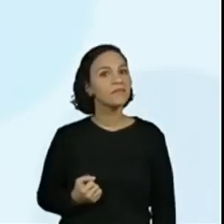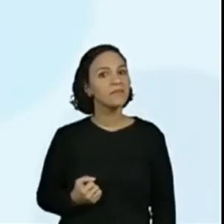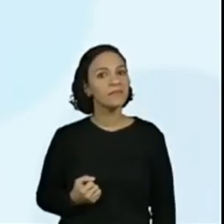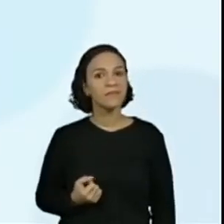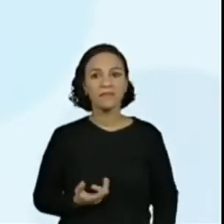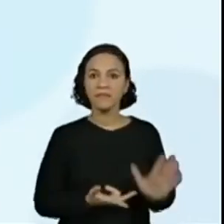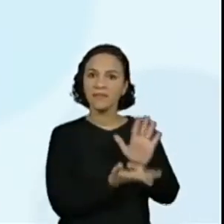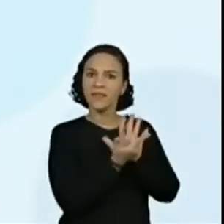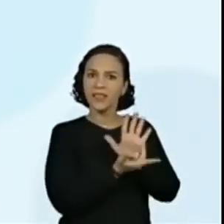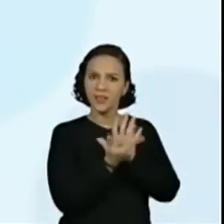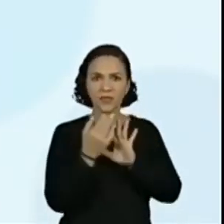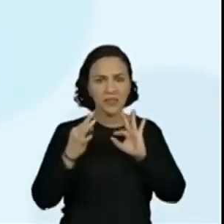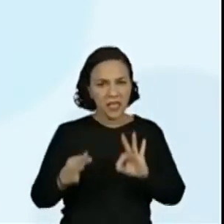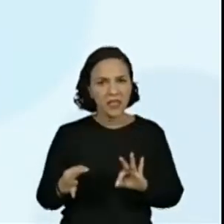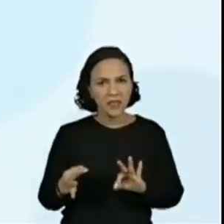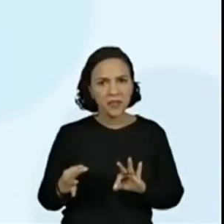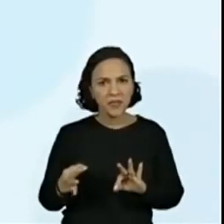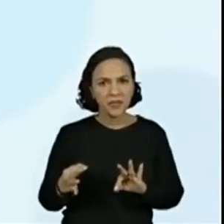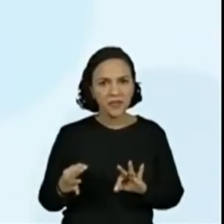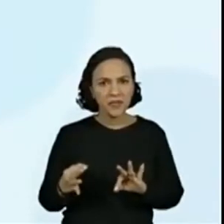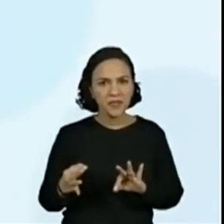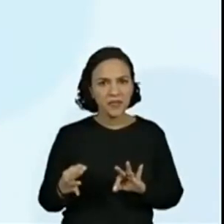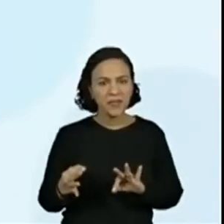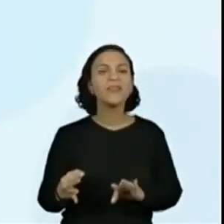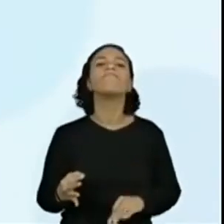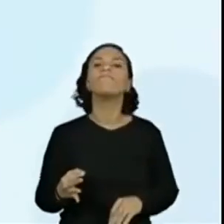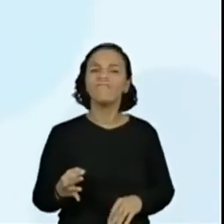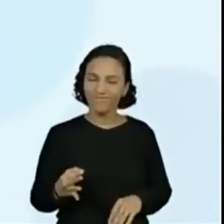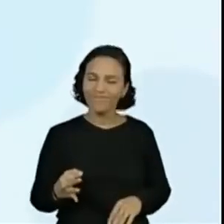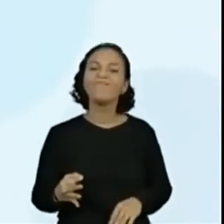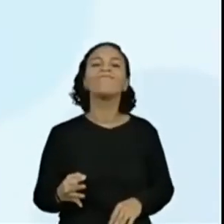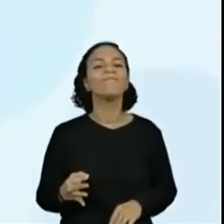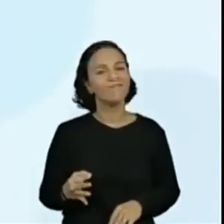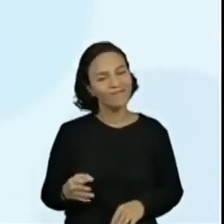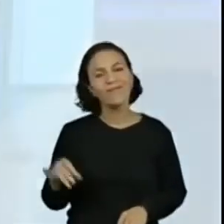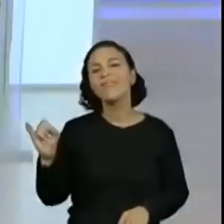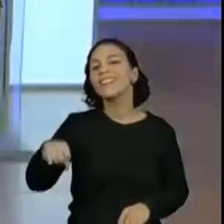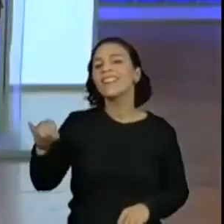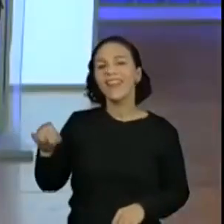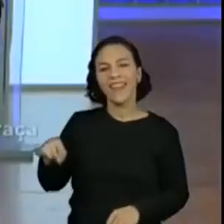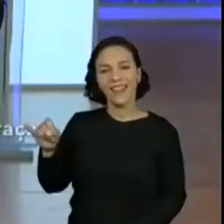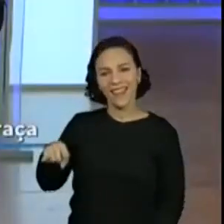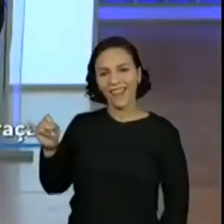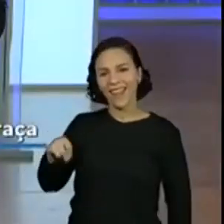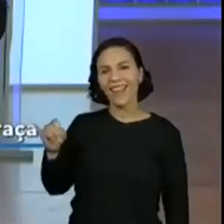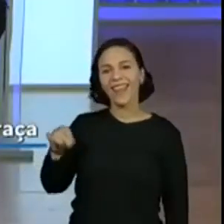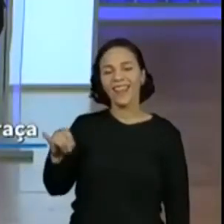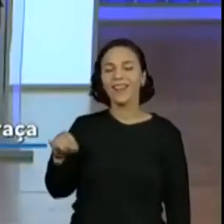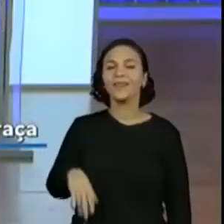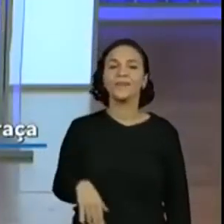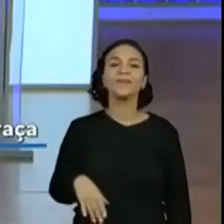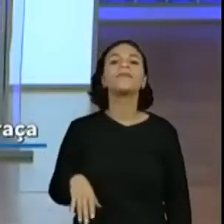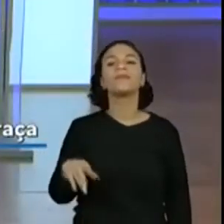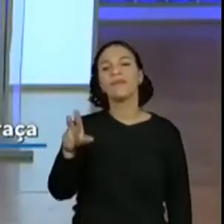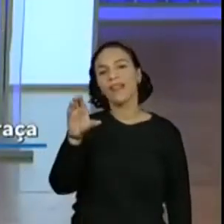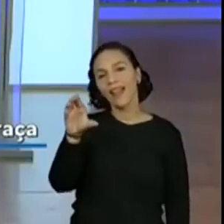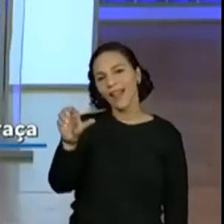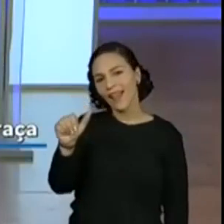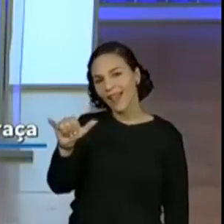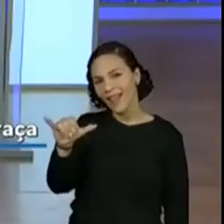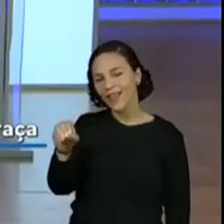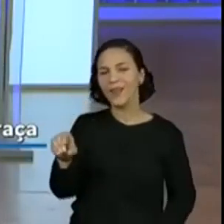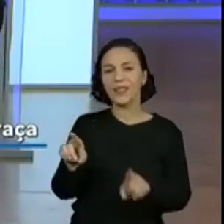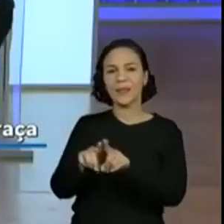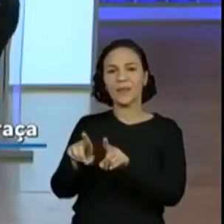ele desenhou, Matheus conseguiu uma dúzia? Ah, com certeza. Ah lá, sim, o Caio já colocou pra gente, o Vinícius também. Ele